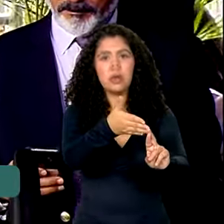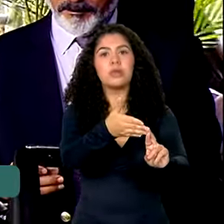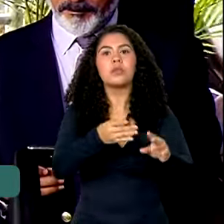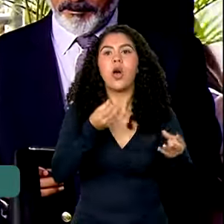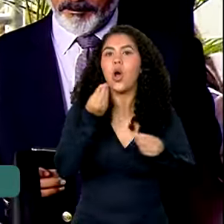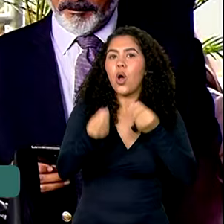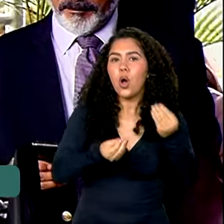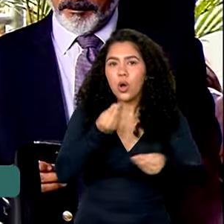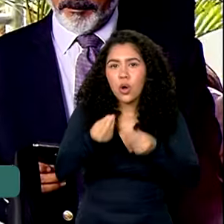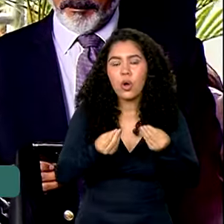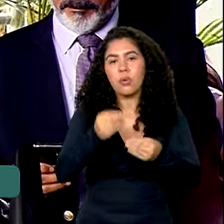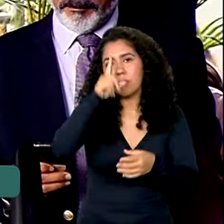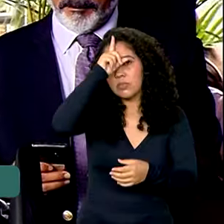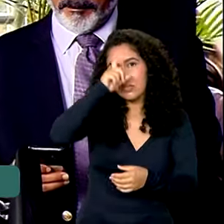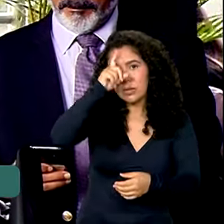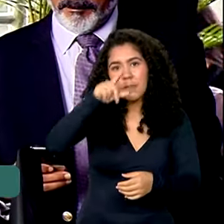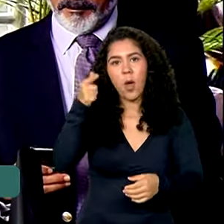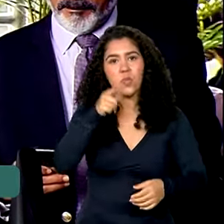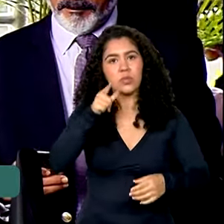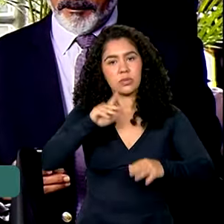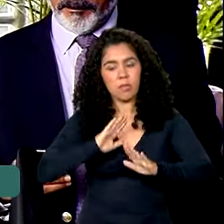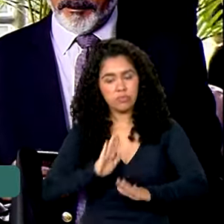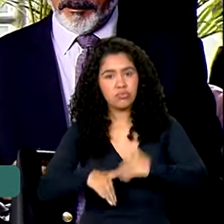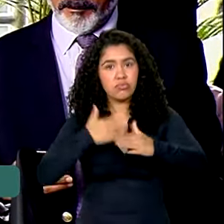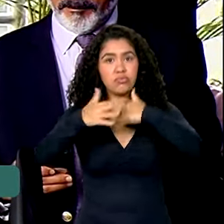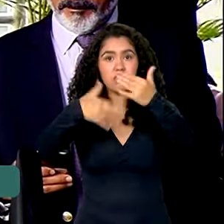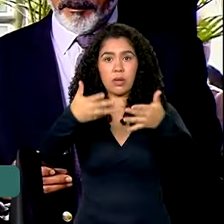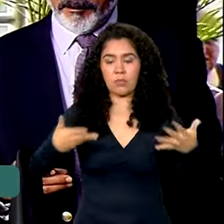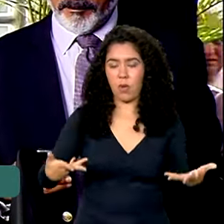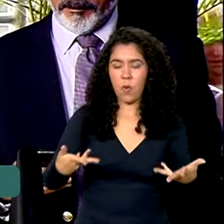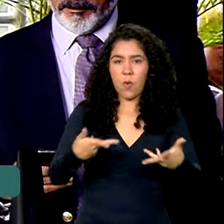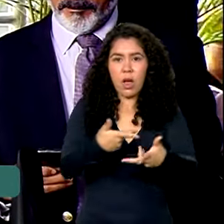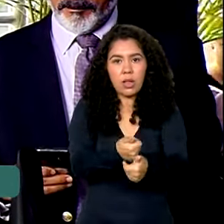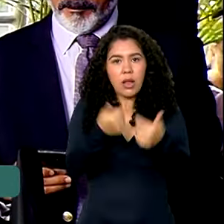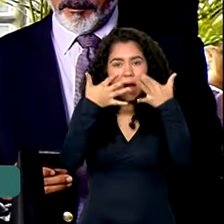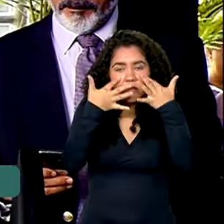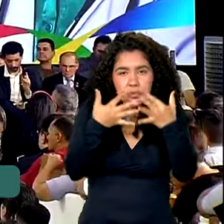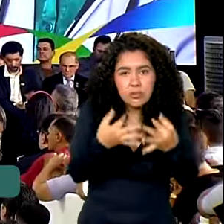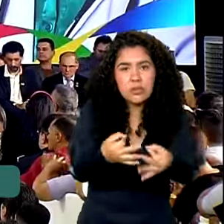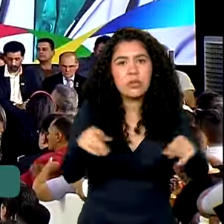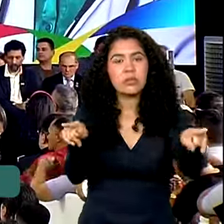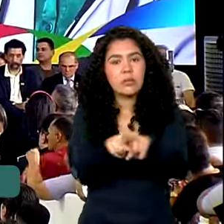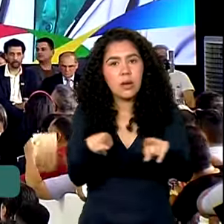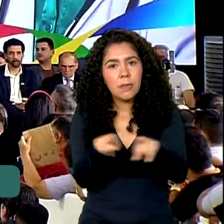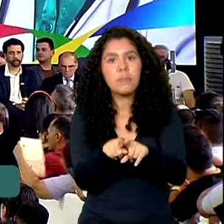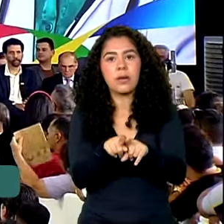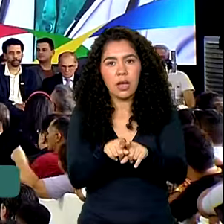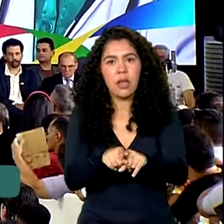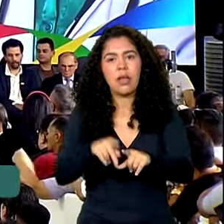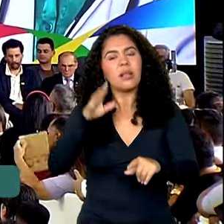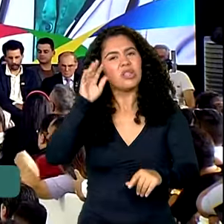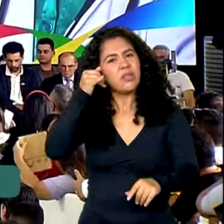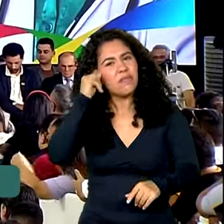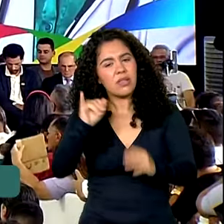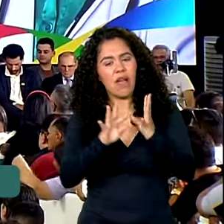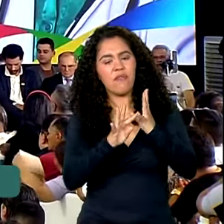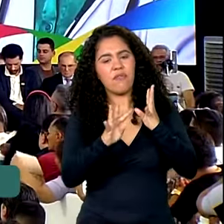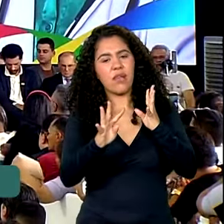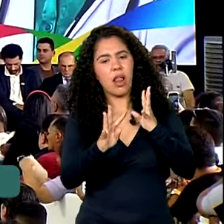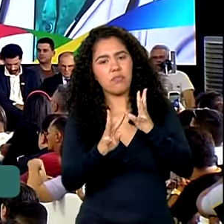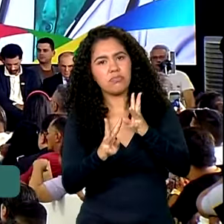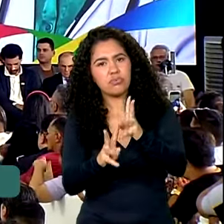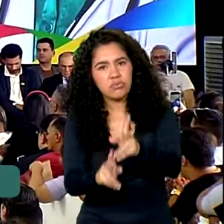policlínicas, para avançarmos no cuidado de qualidade, reduzindo o tempo de espera para